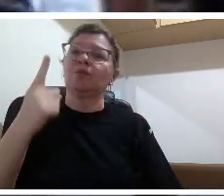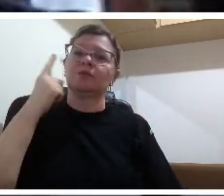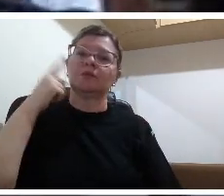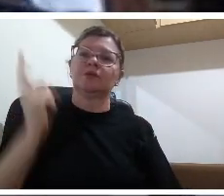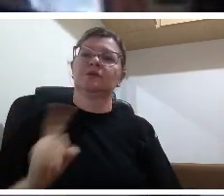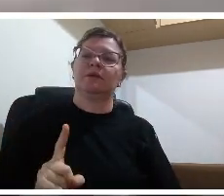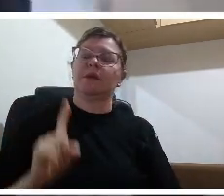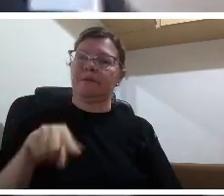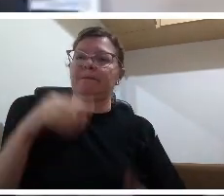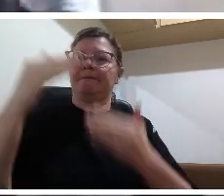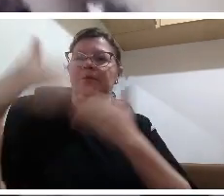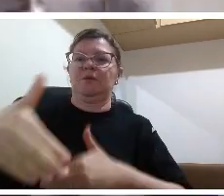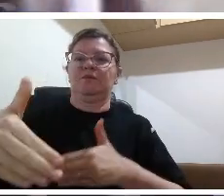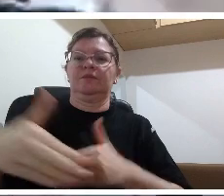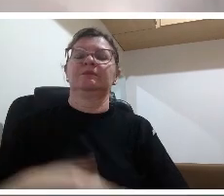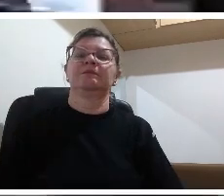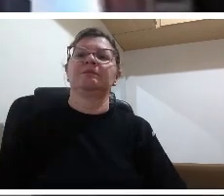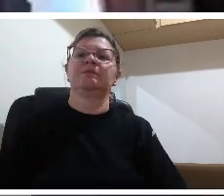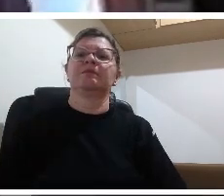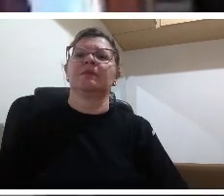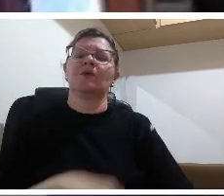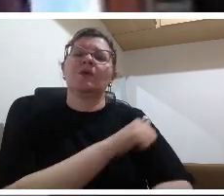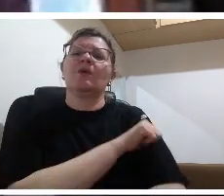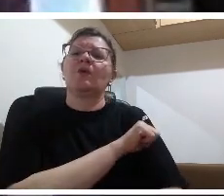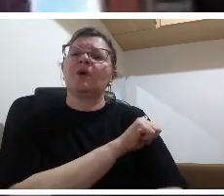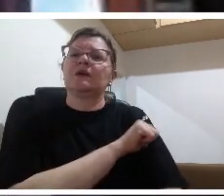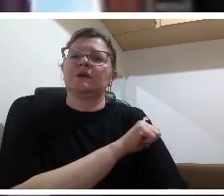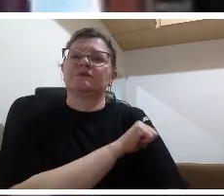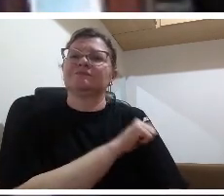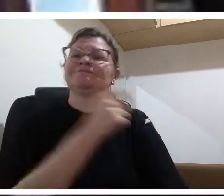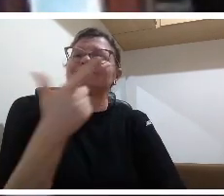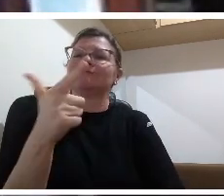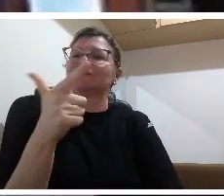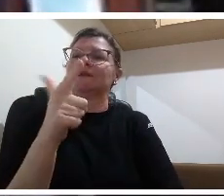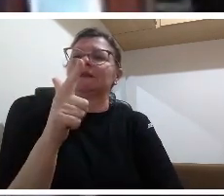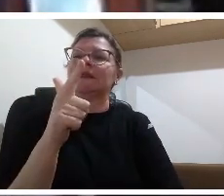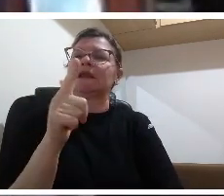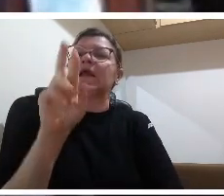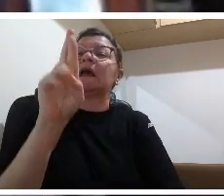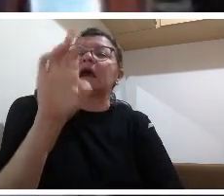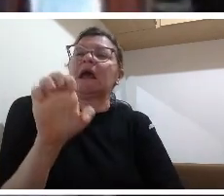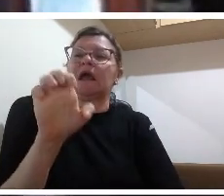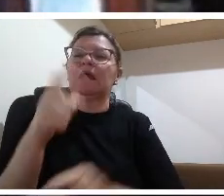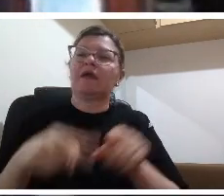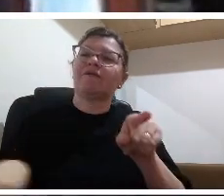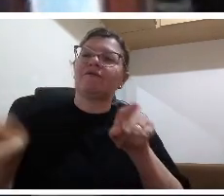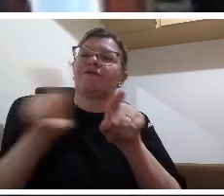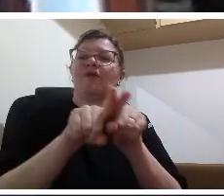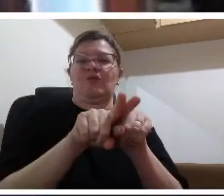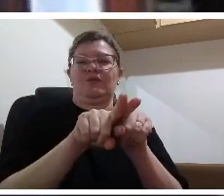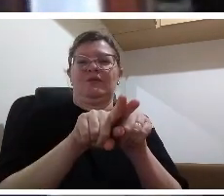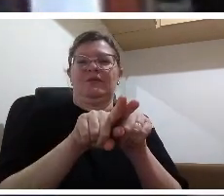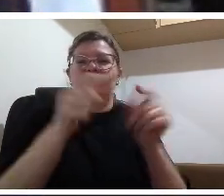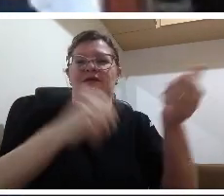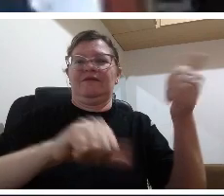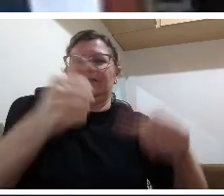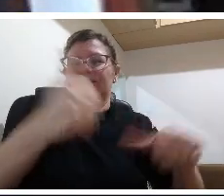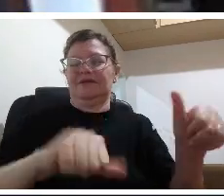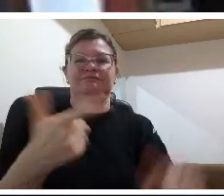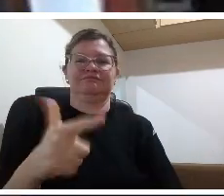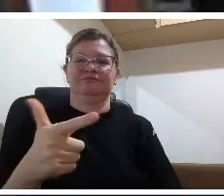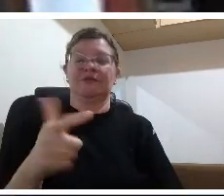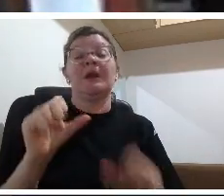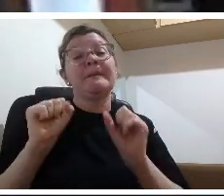a avaliação é muito complicada porque nós misturamos prova teste sabatina verificação